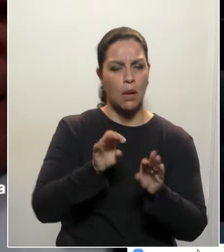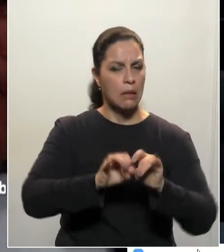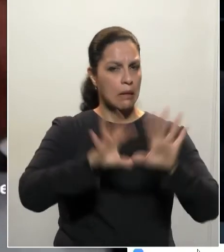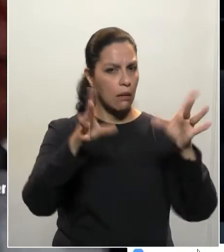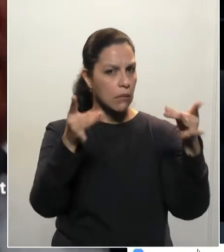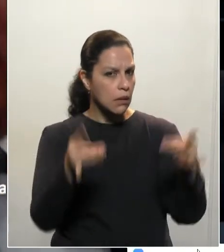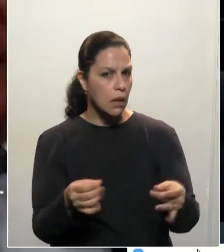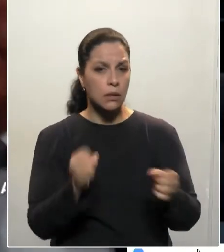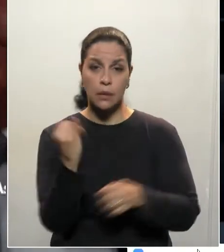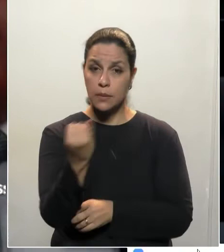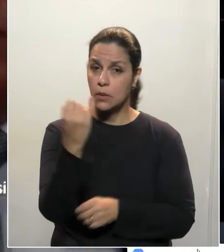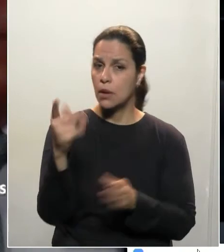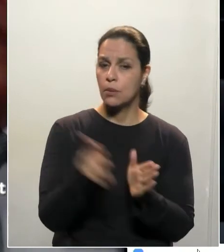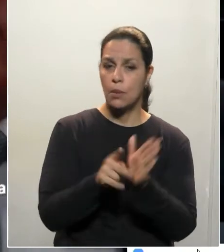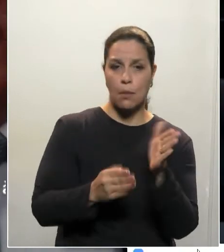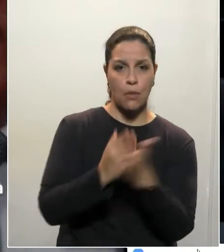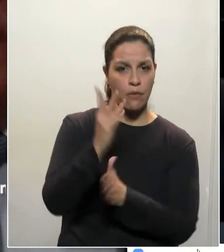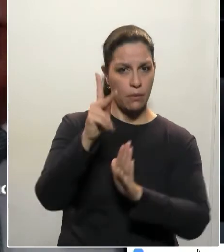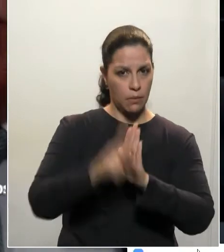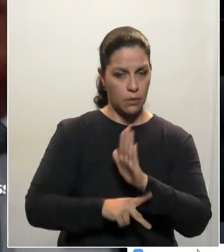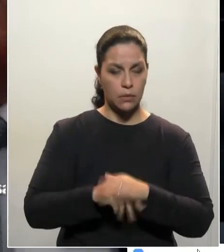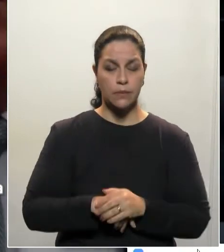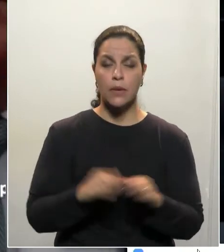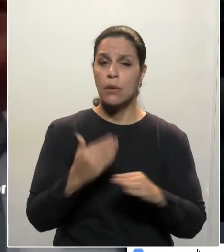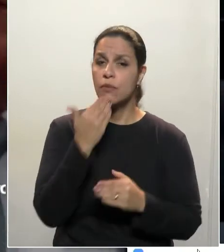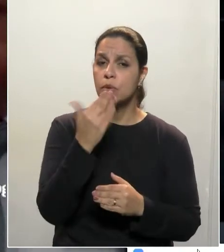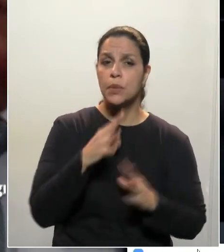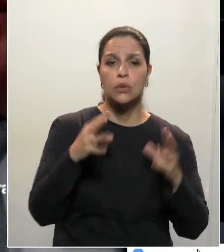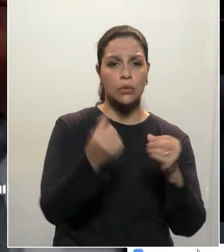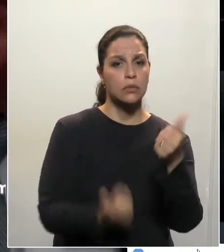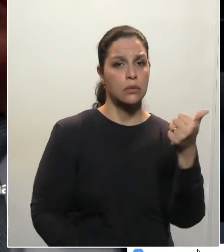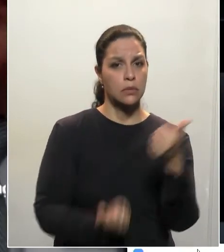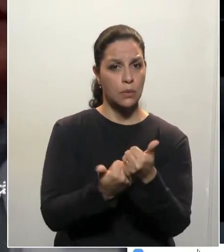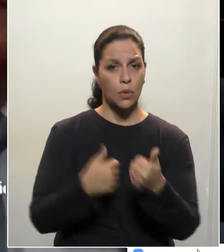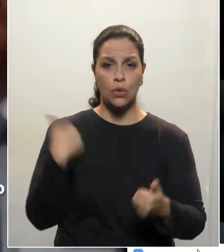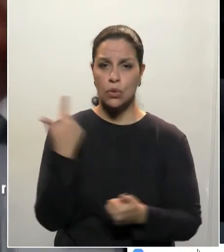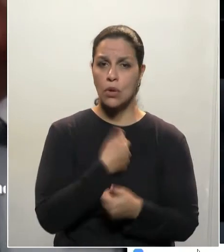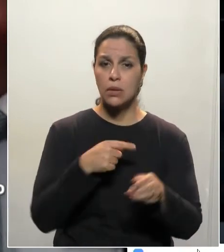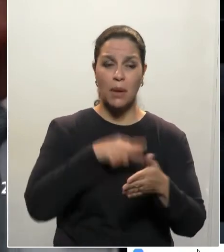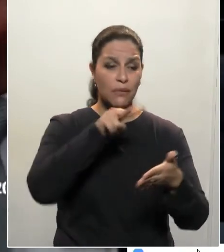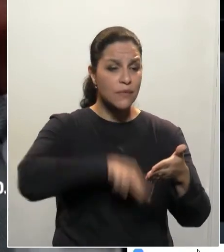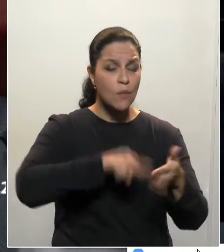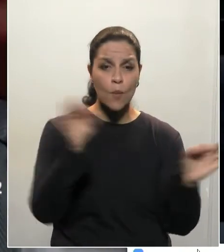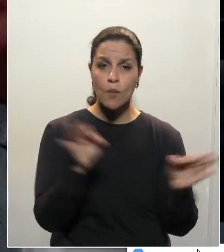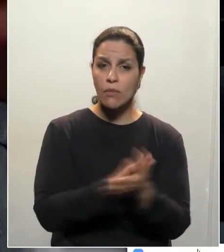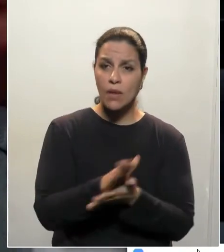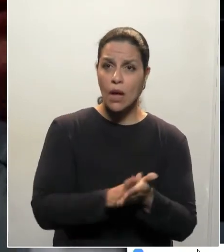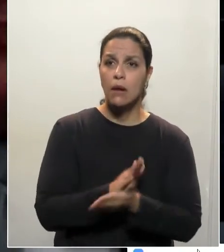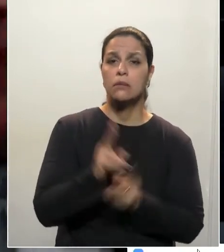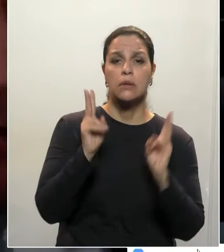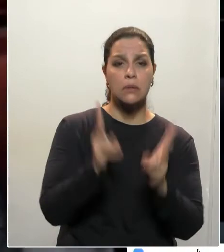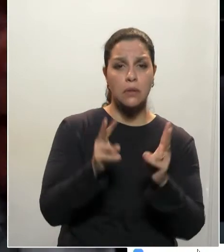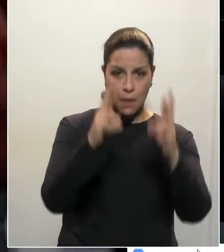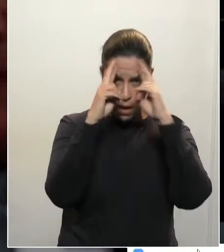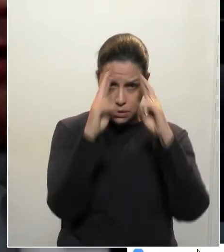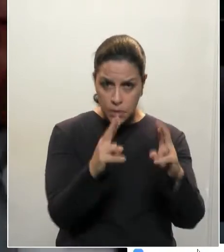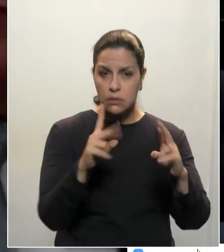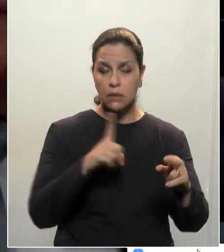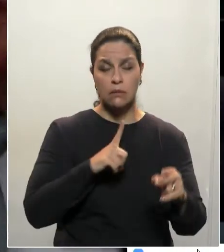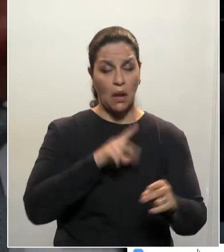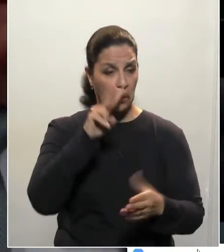também a importância desses projetos. Pedir o apoio para que não haja nenhum pedido de vista, sempre respeitando que se tiver,